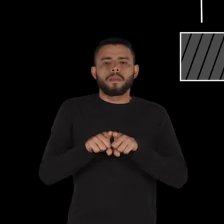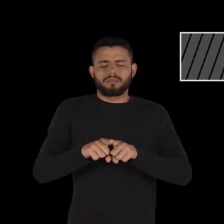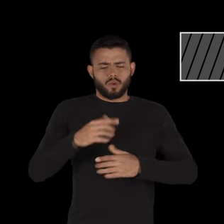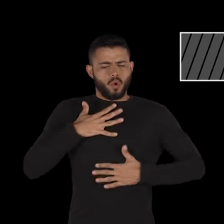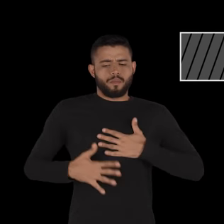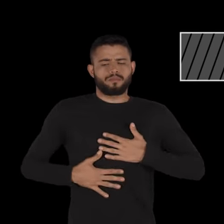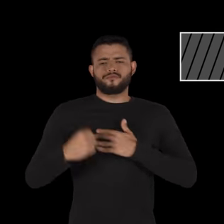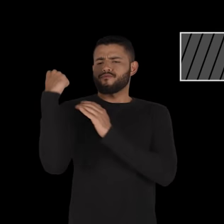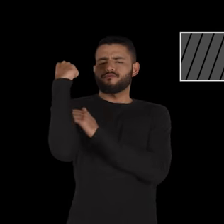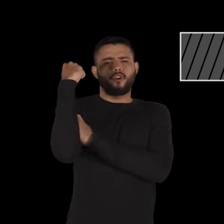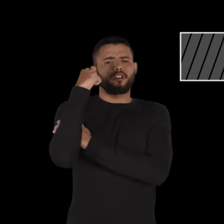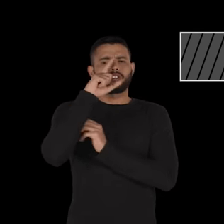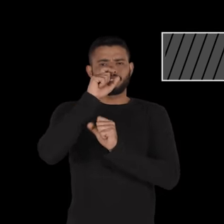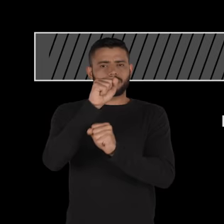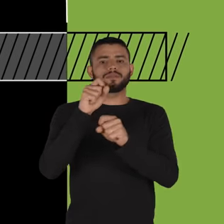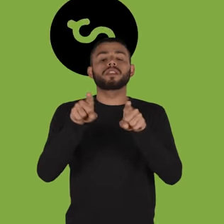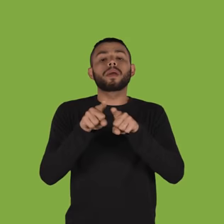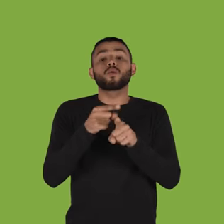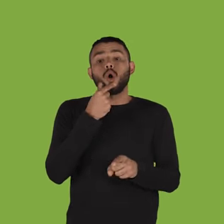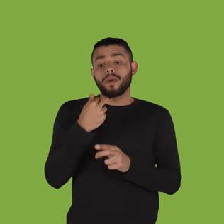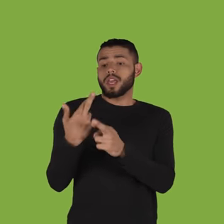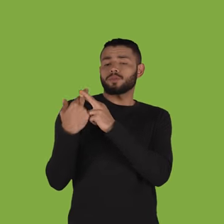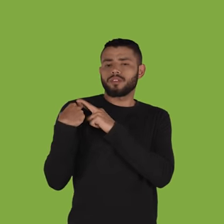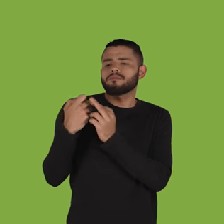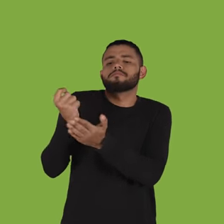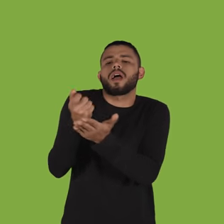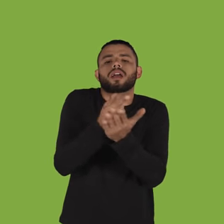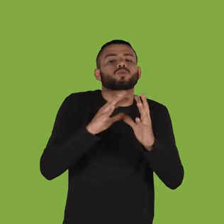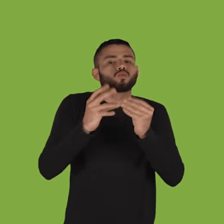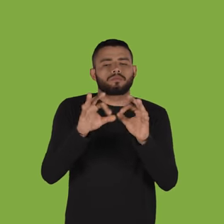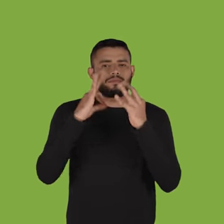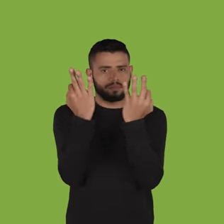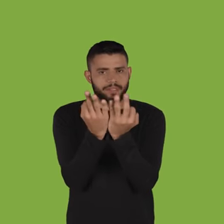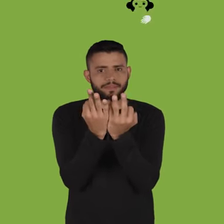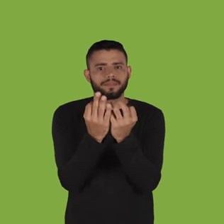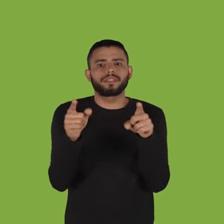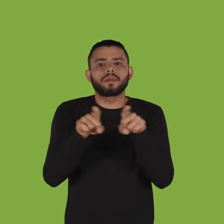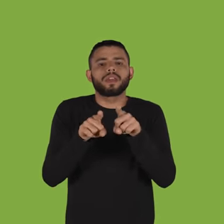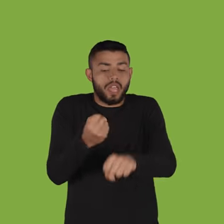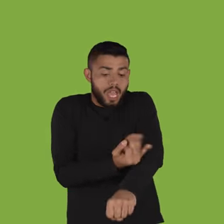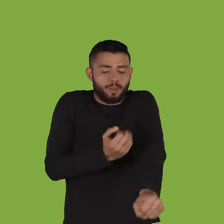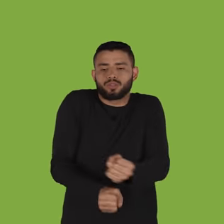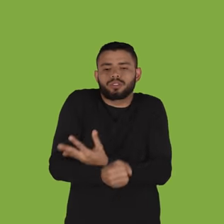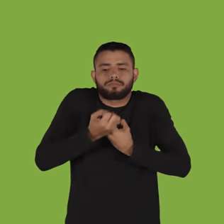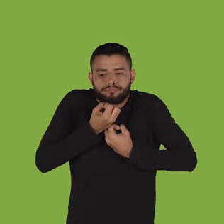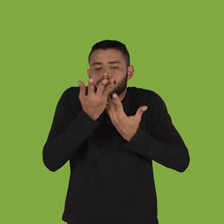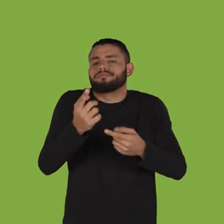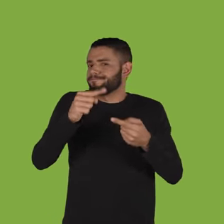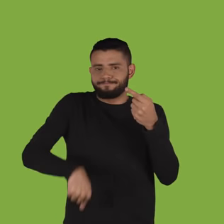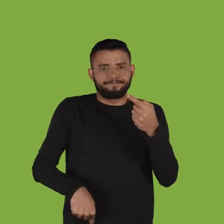Ser fisicamente forte. Ser o responsável pelo sustento financeiro da família. Não expressar minhas